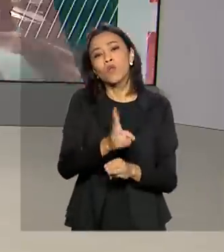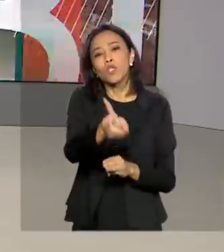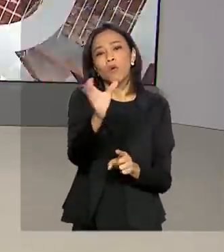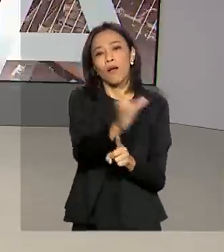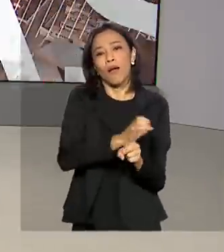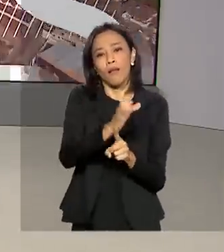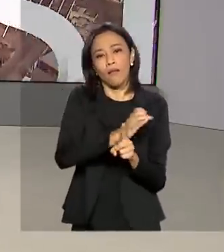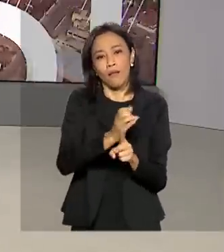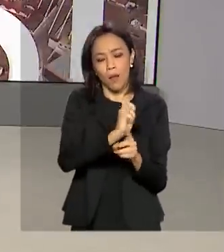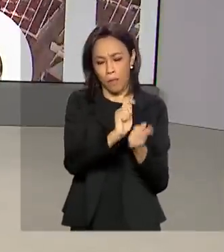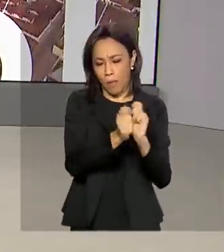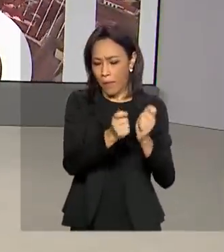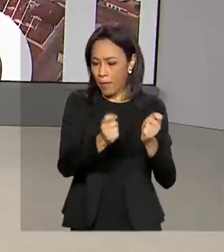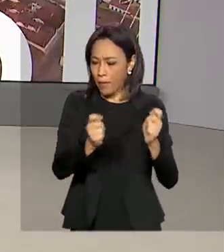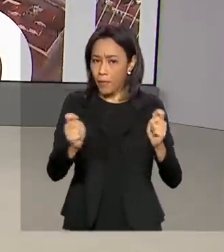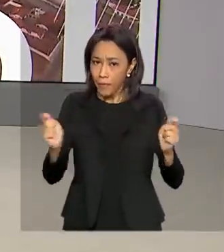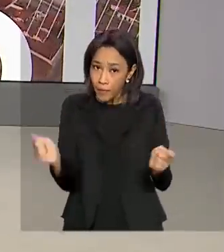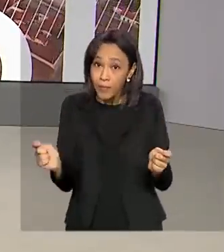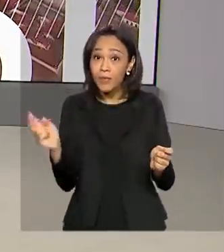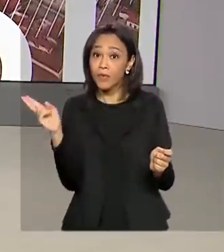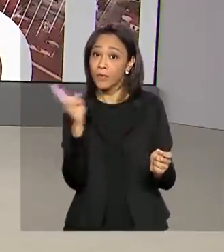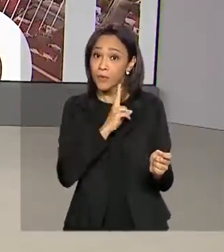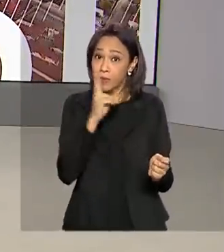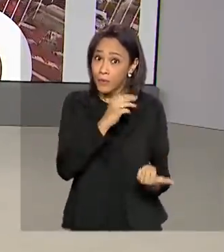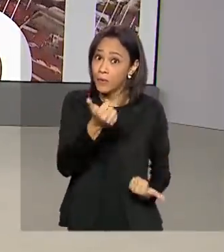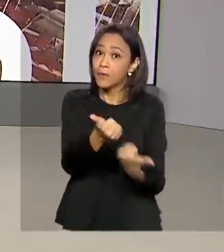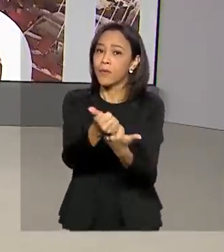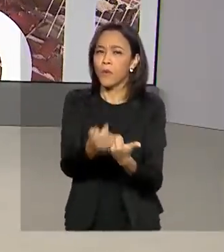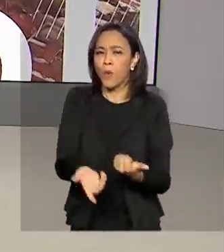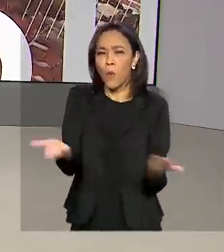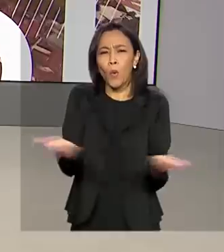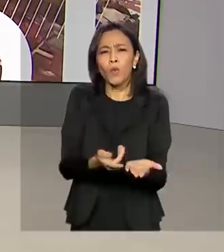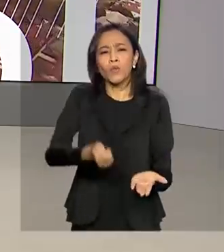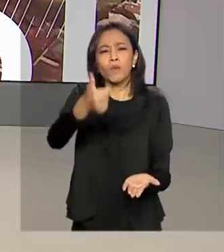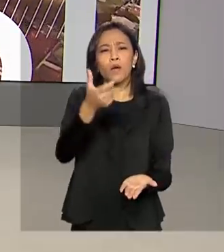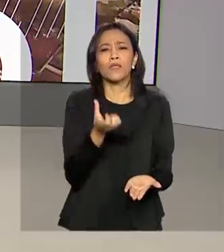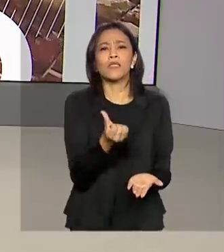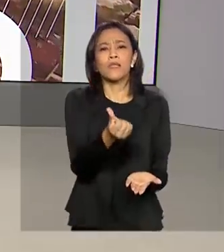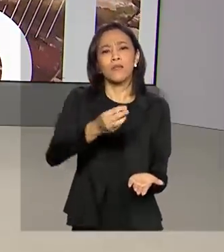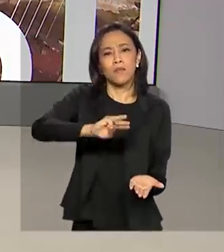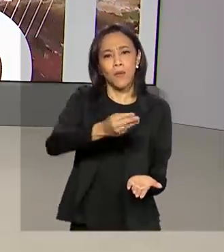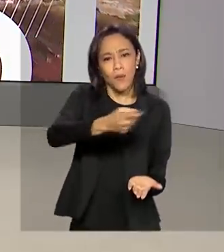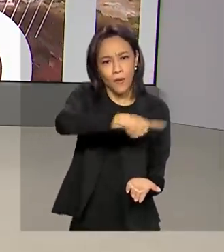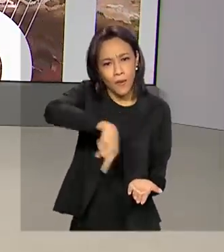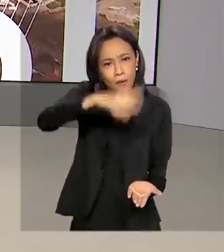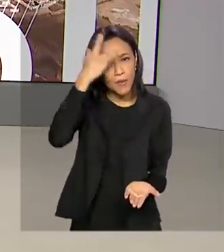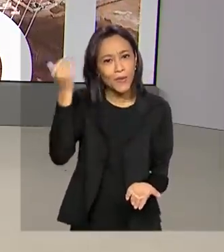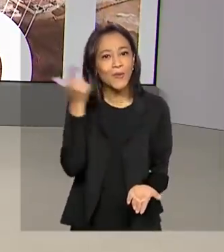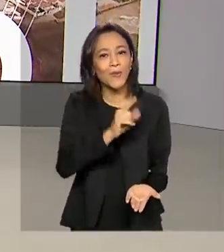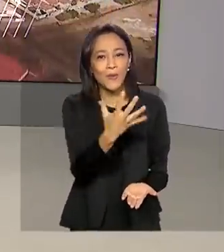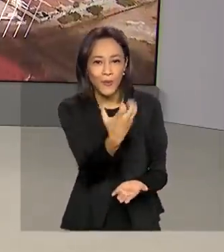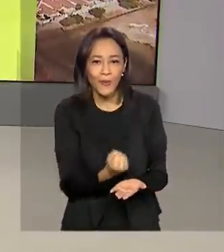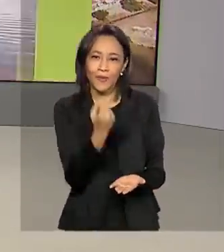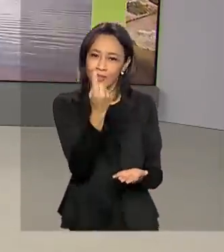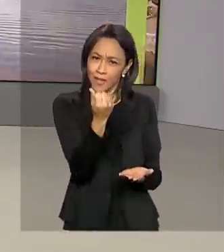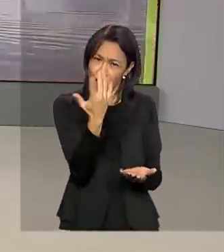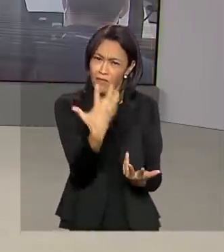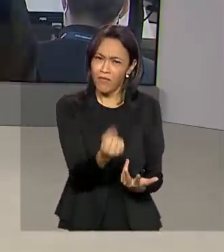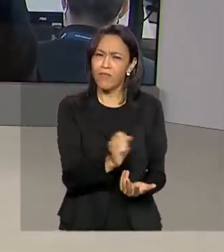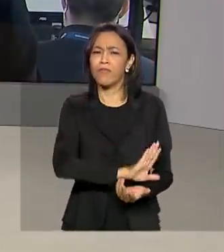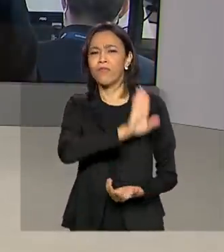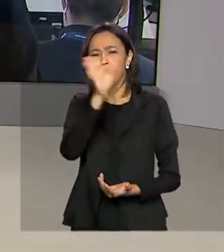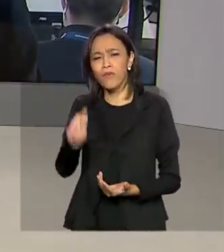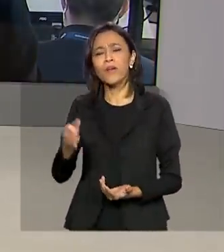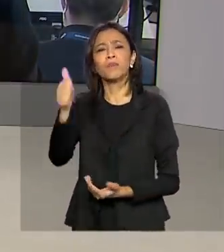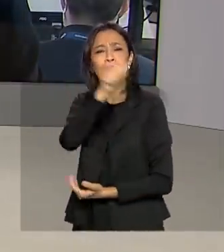calendário de pagamentos do auxílio emergencial. Hoje, quase 6 milhões de pessoas recebem o benefício. Vamos ao Rio de Janeiro.